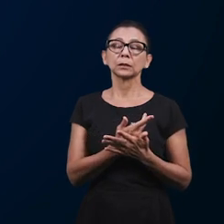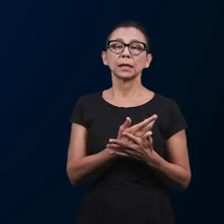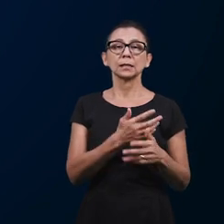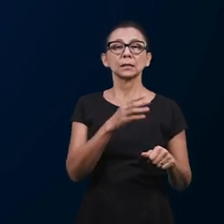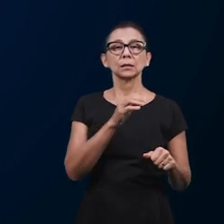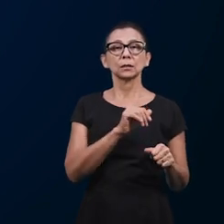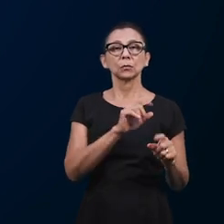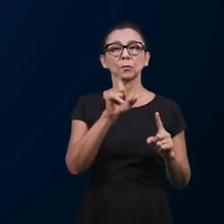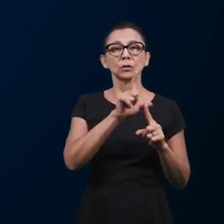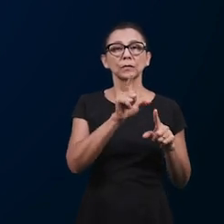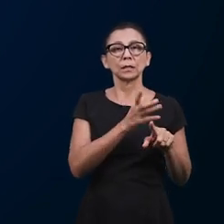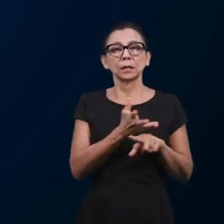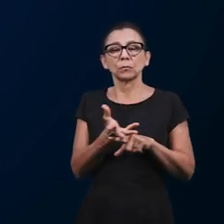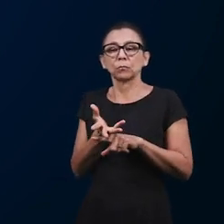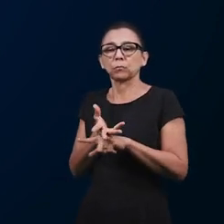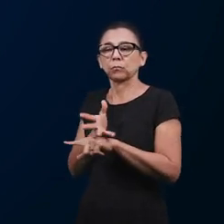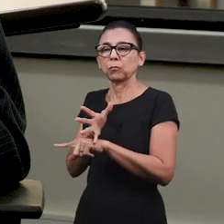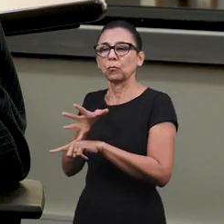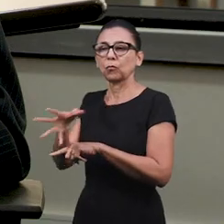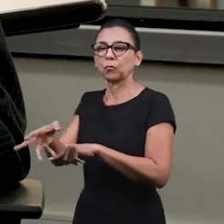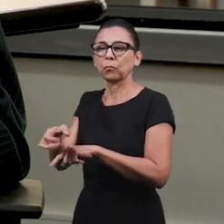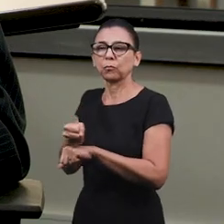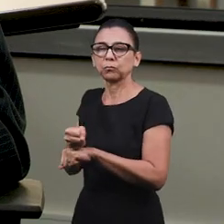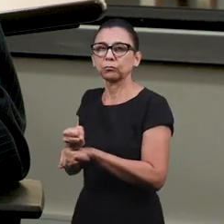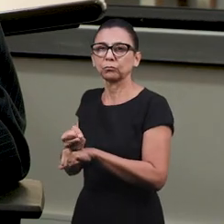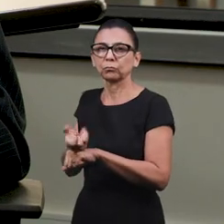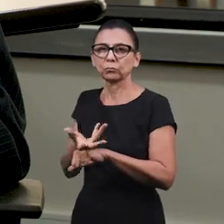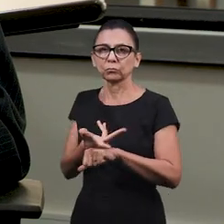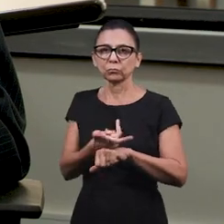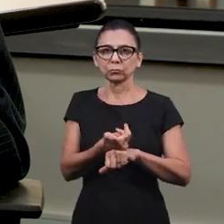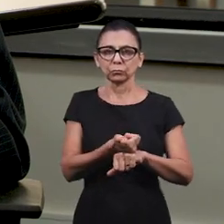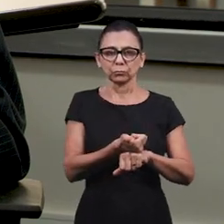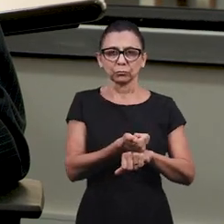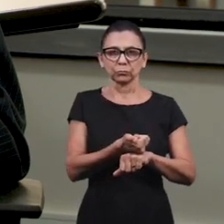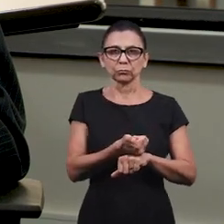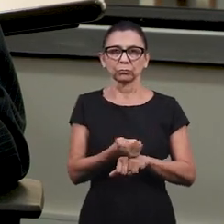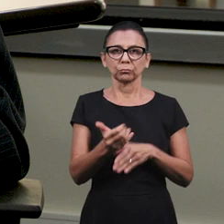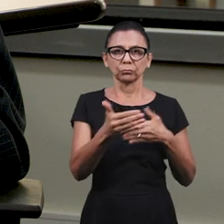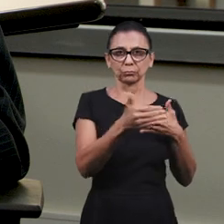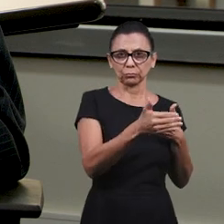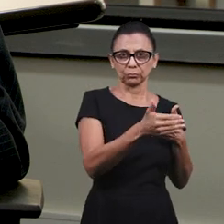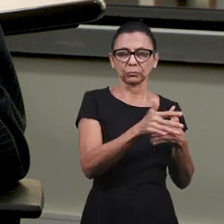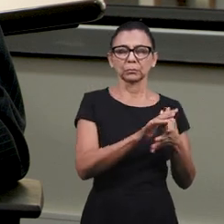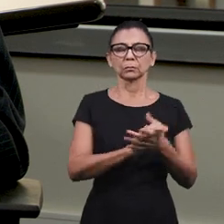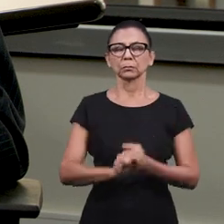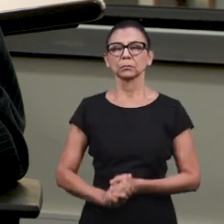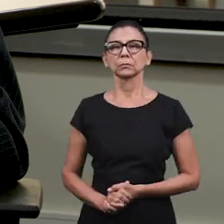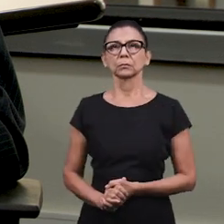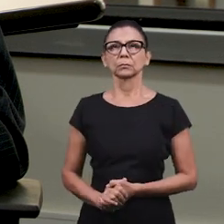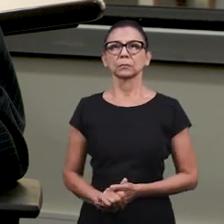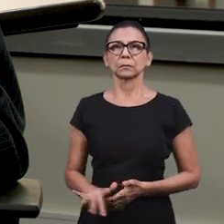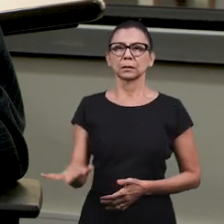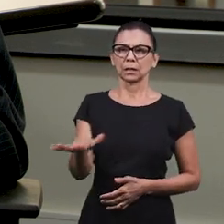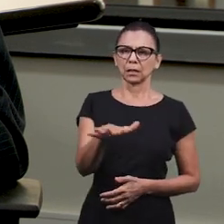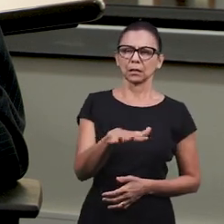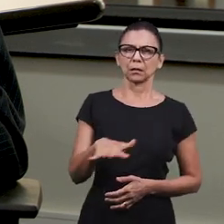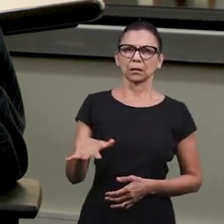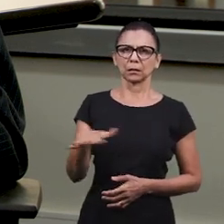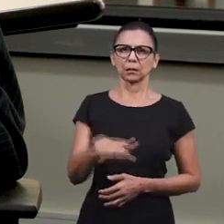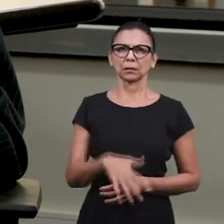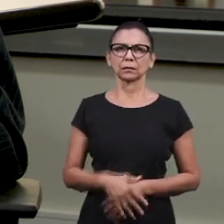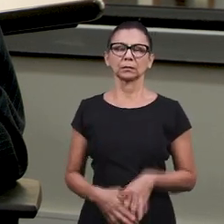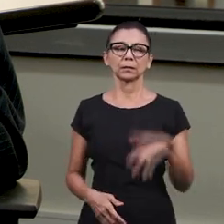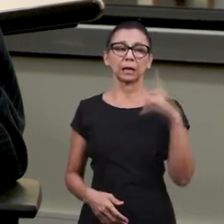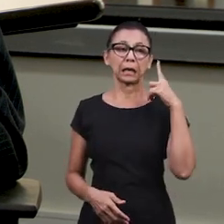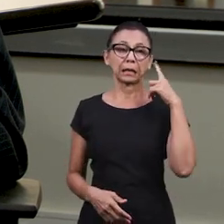na sua vida. A paz do Senhor. Muito bem, Silvão. Que maravilha. Realmente, essa é a resposta. O campo é o campo